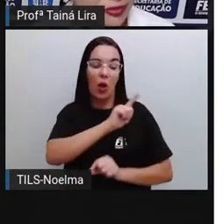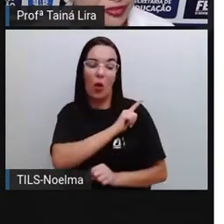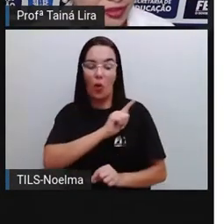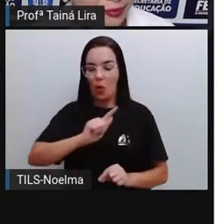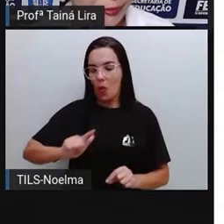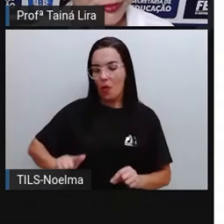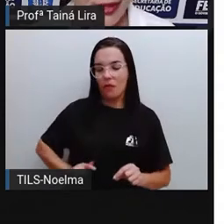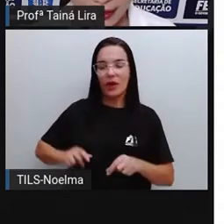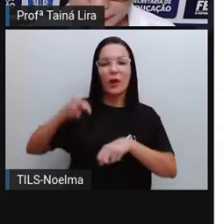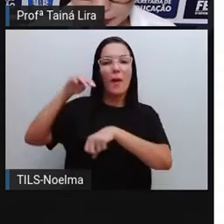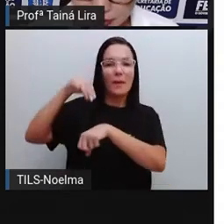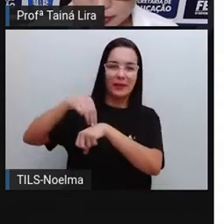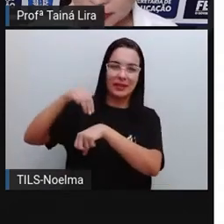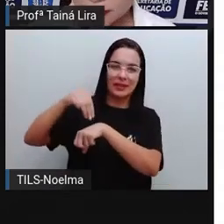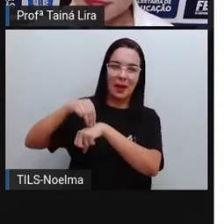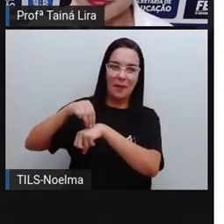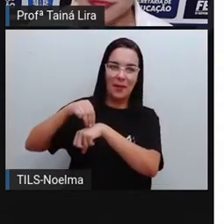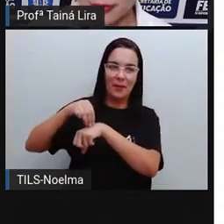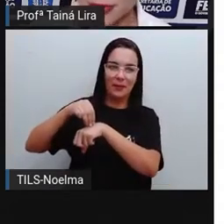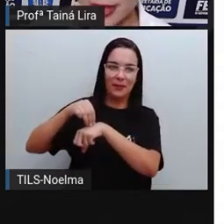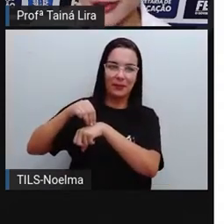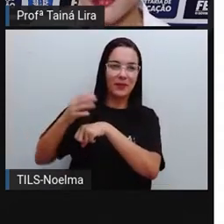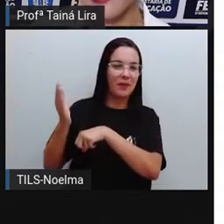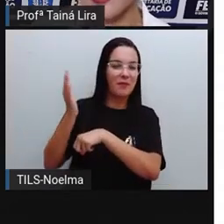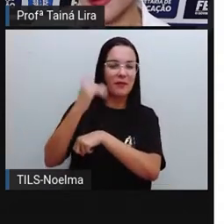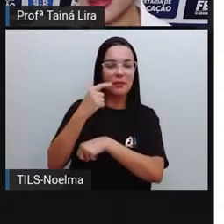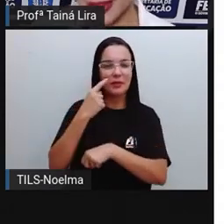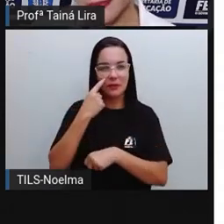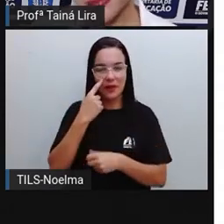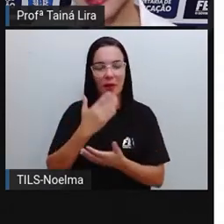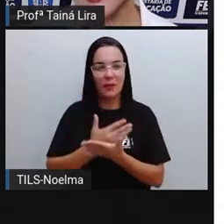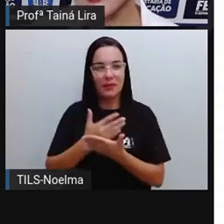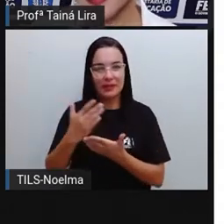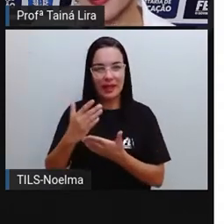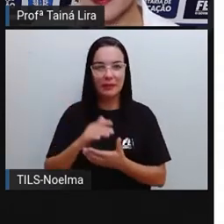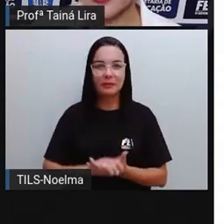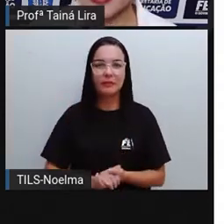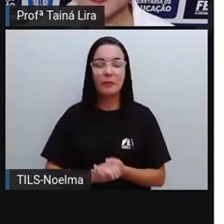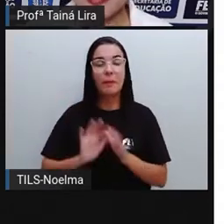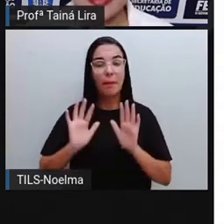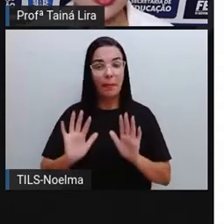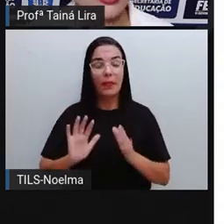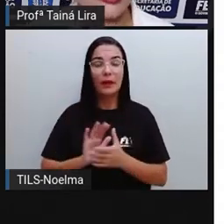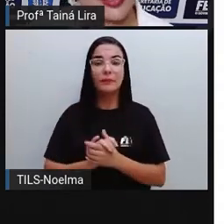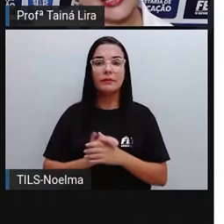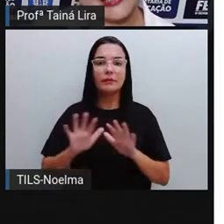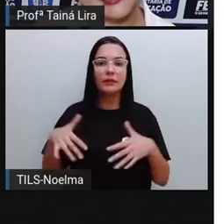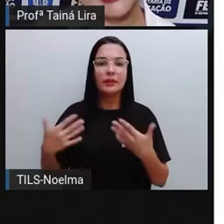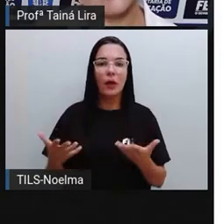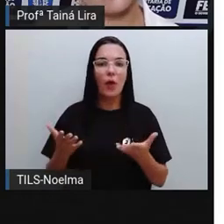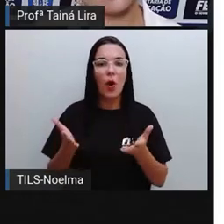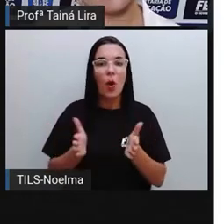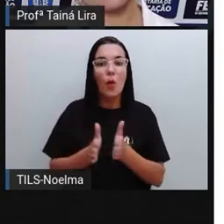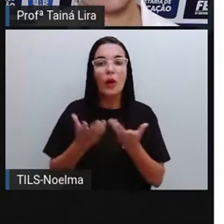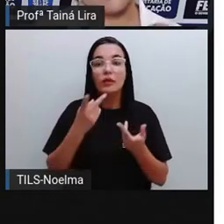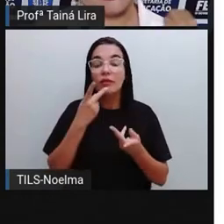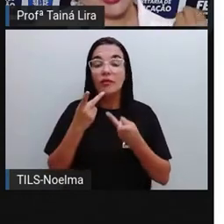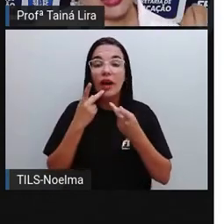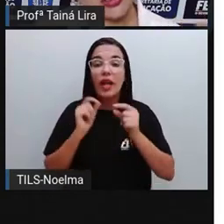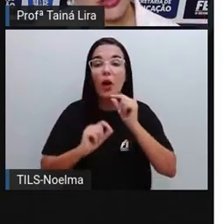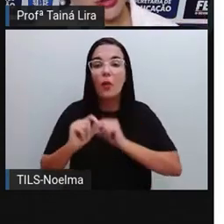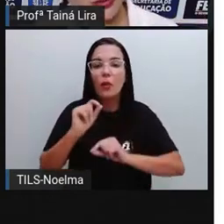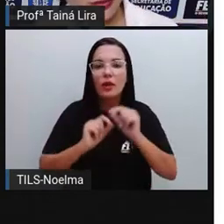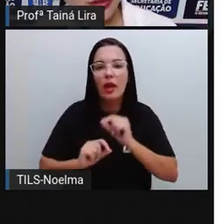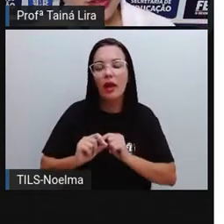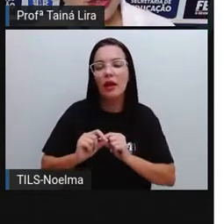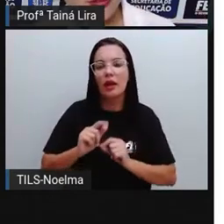meu município, tá? Então, vamos lá, vamos começar? Bom, quando a gente fala de gestão, a